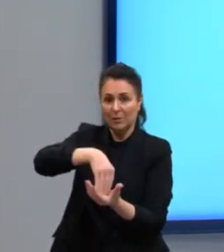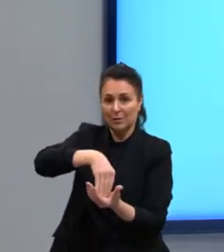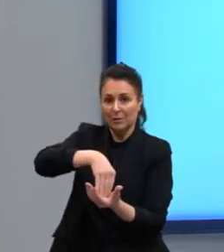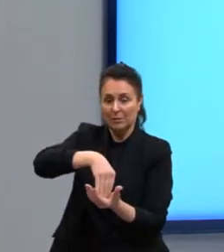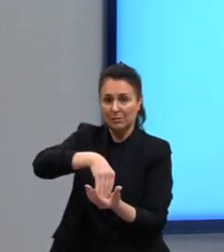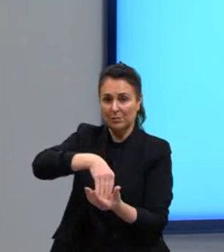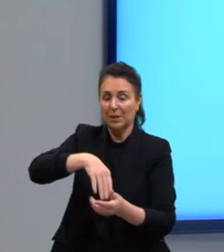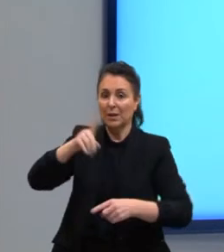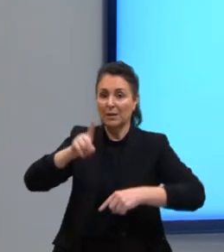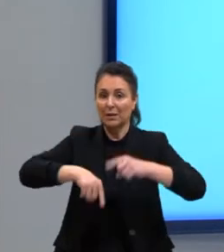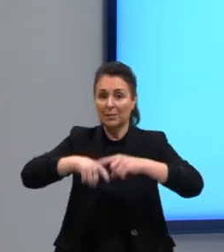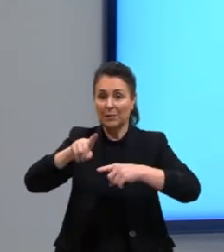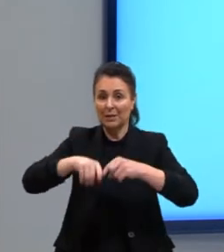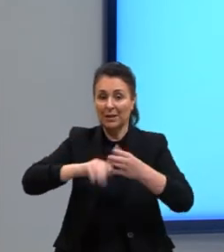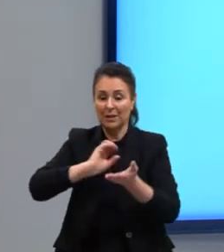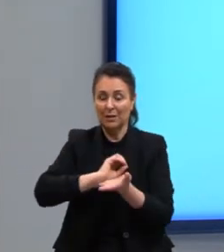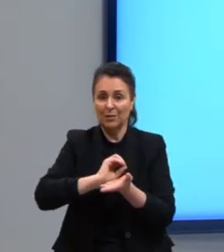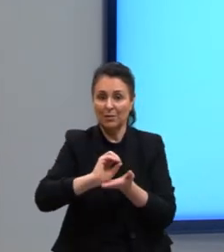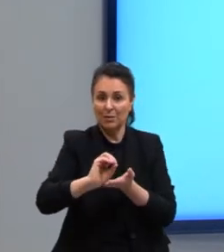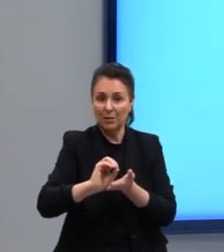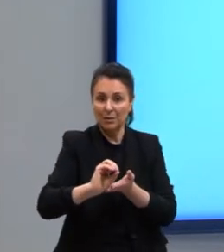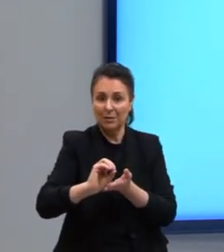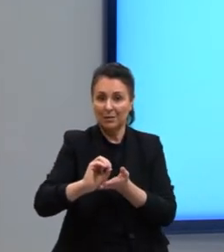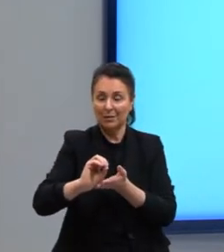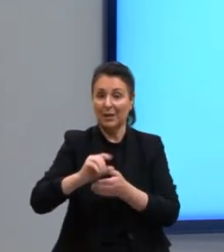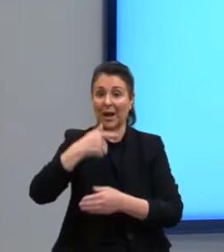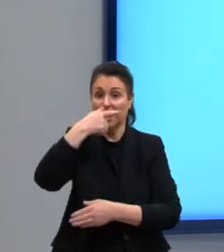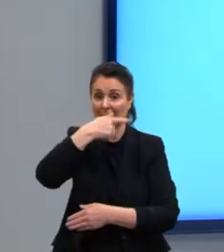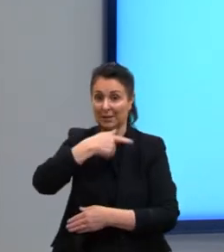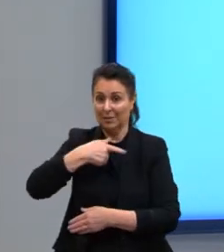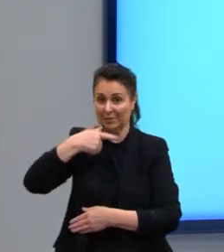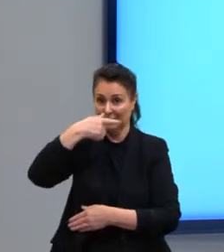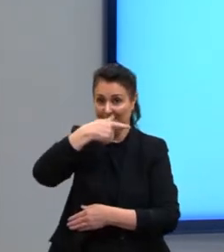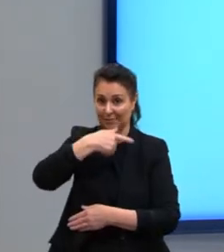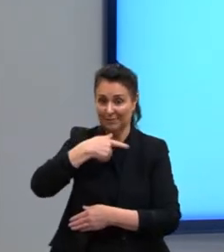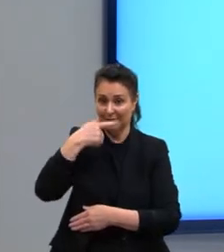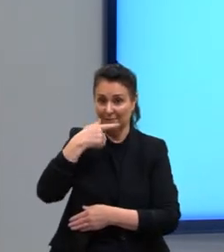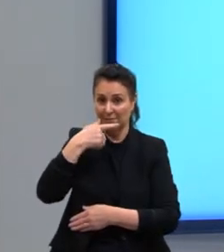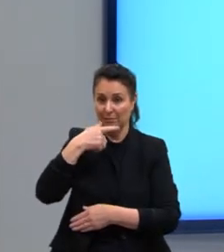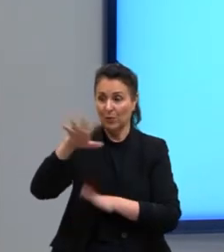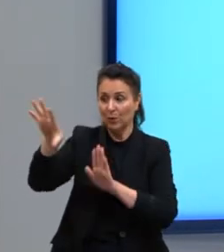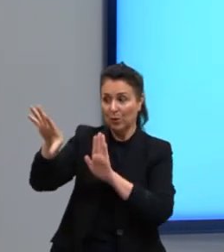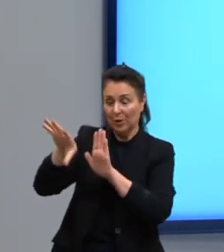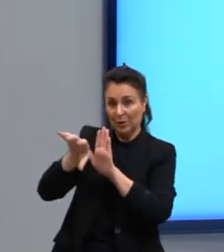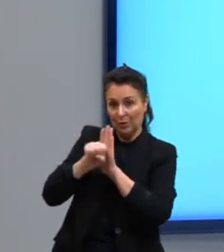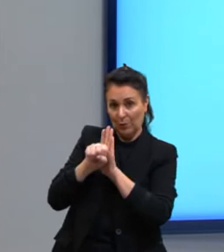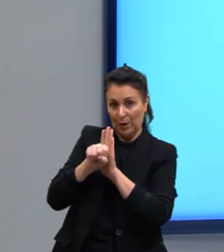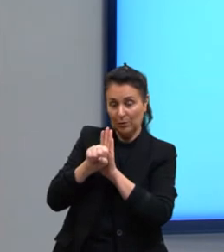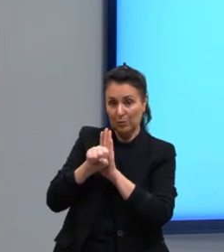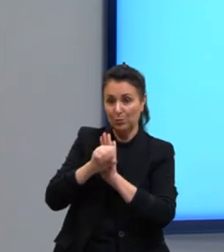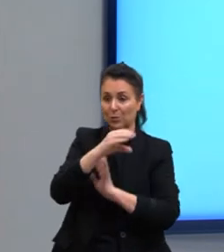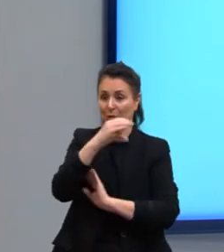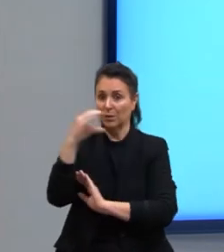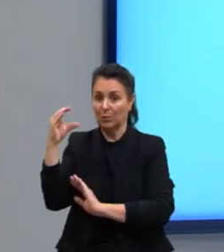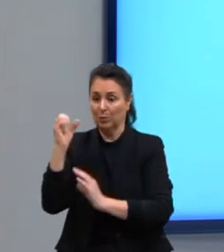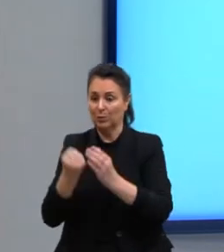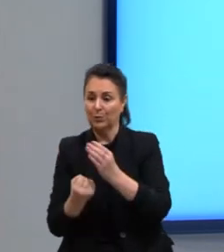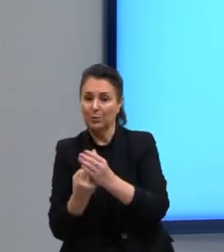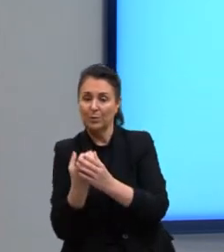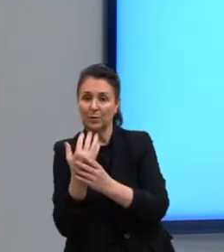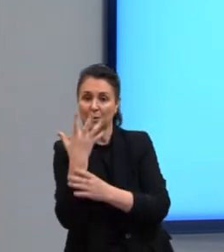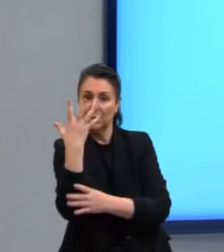matéria orgânica, da glicose. O sequestro de carbono pelas plantas é